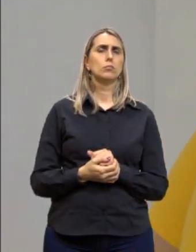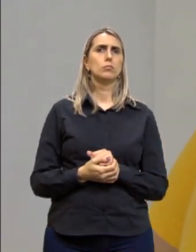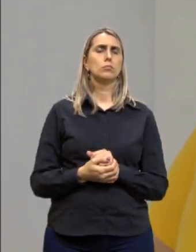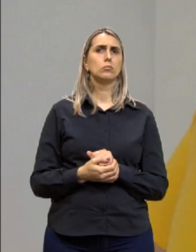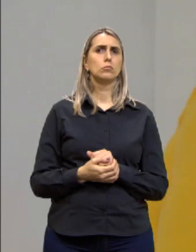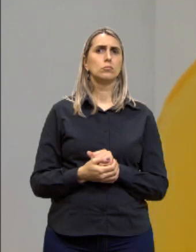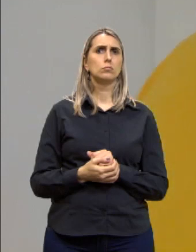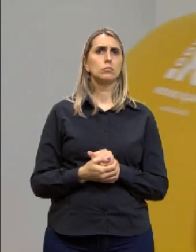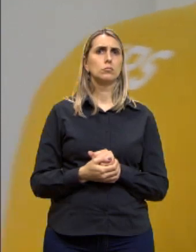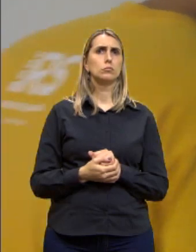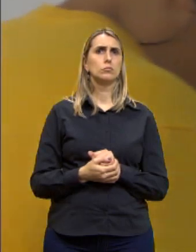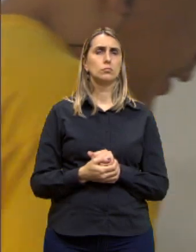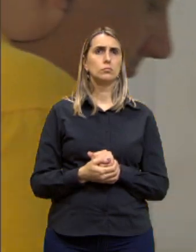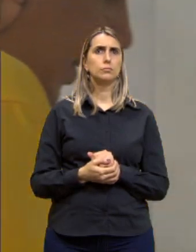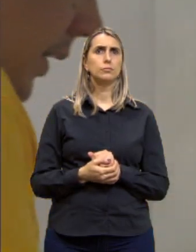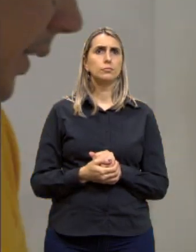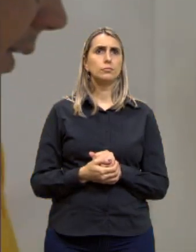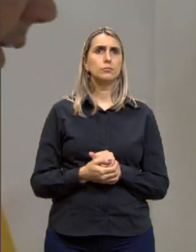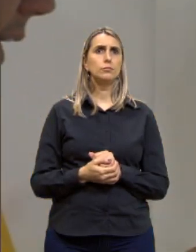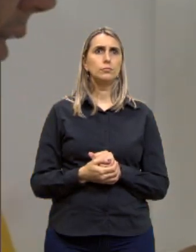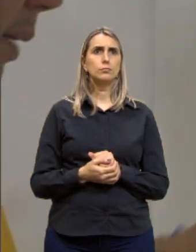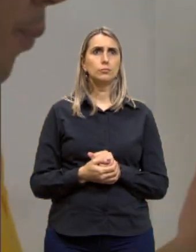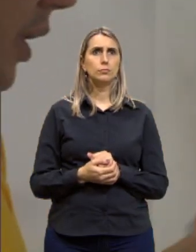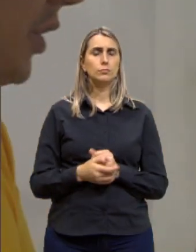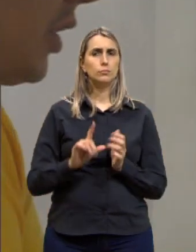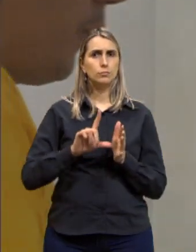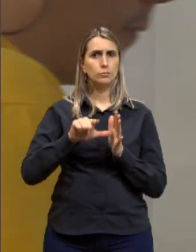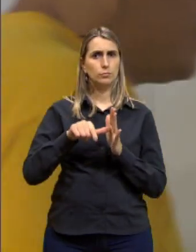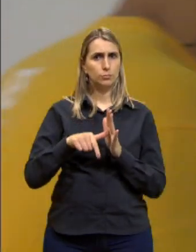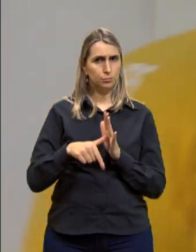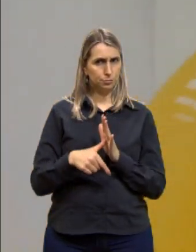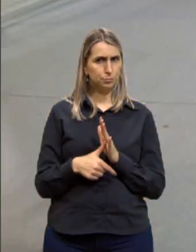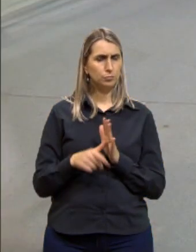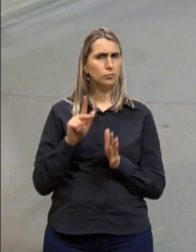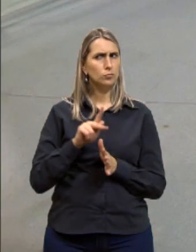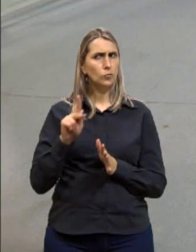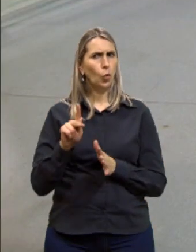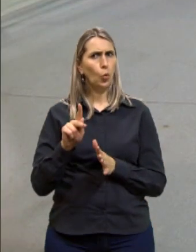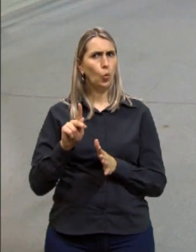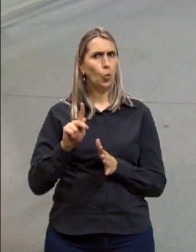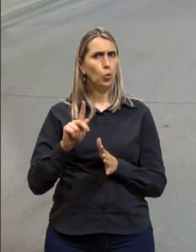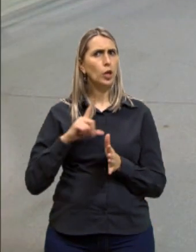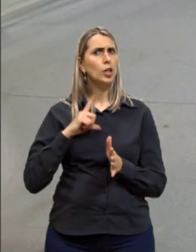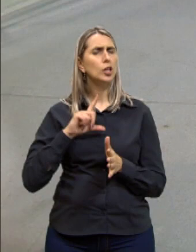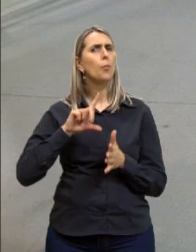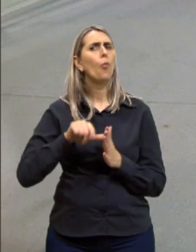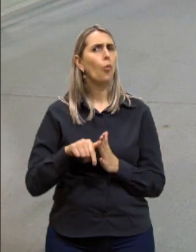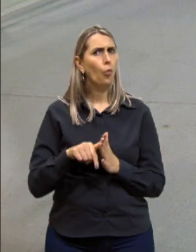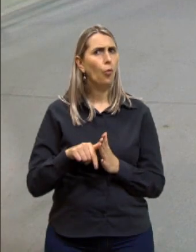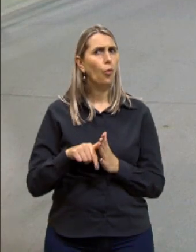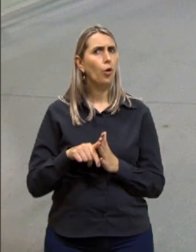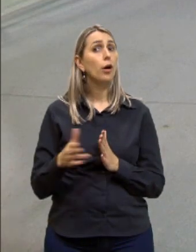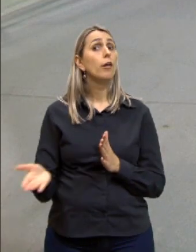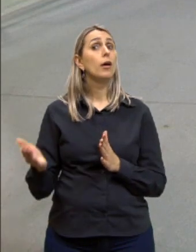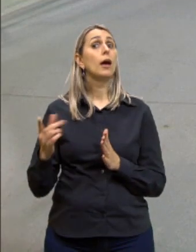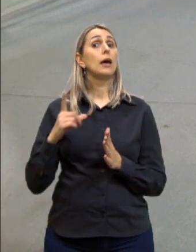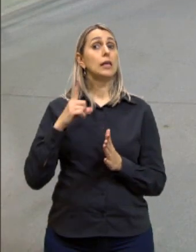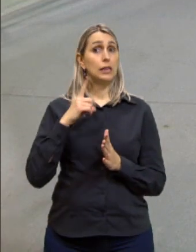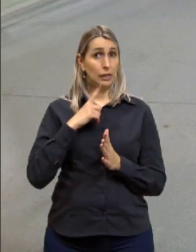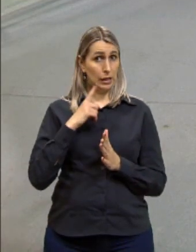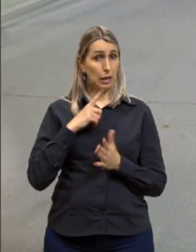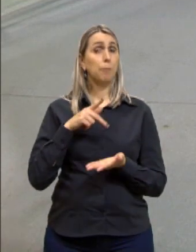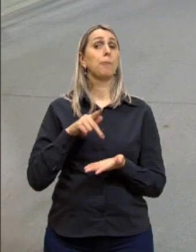repertório, tá? Depois disso, professor, o que que vem? Aí, vem, na verdade,